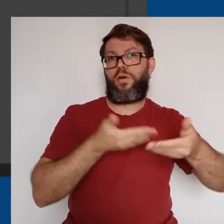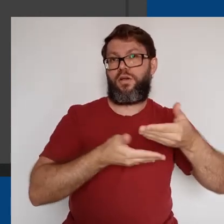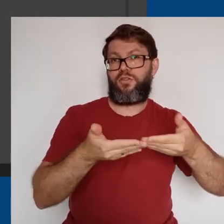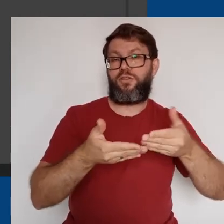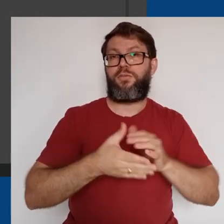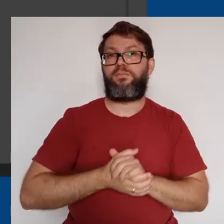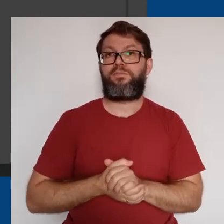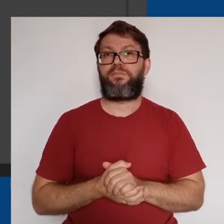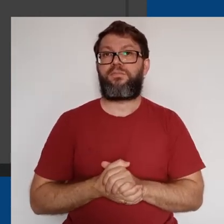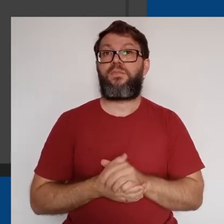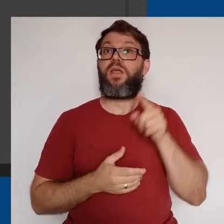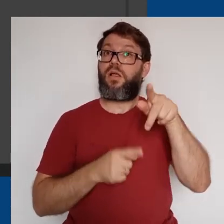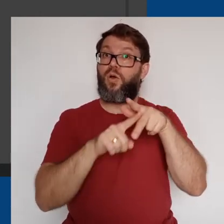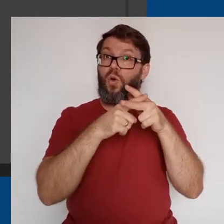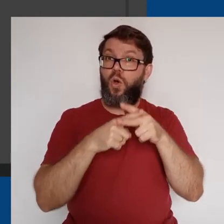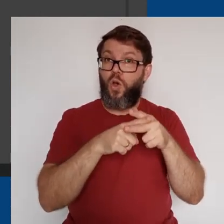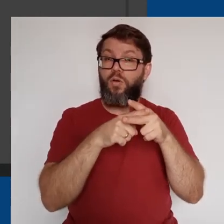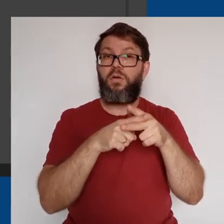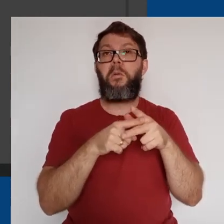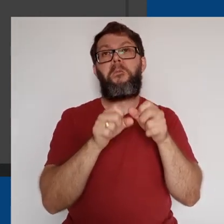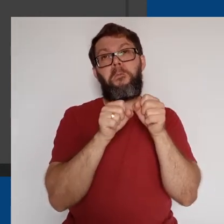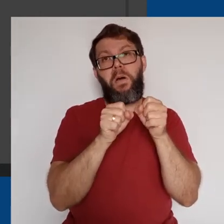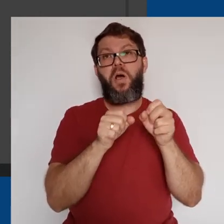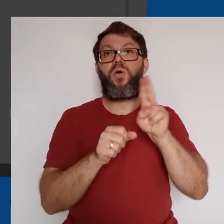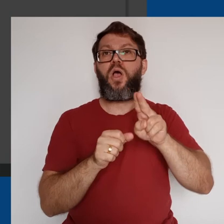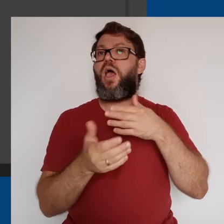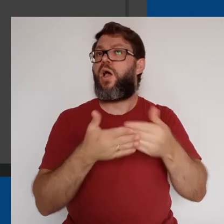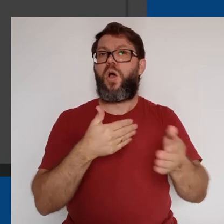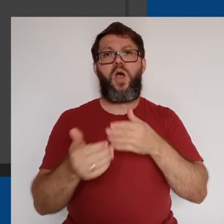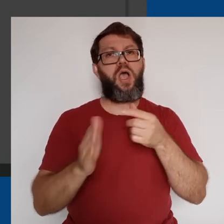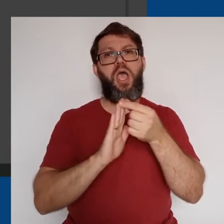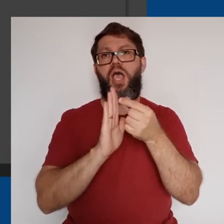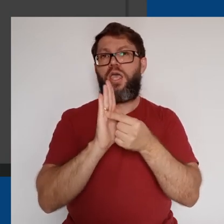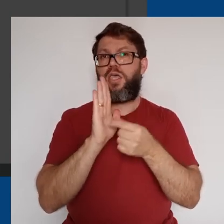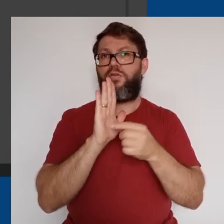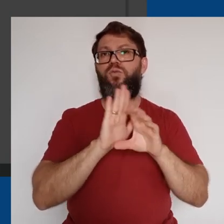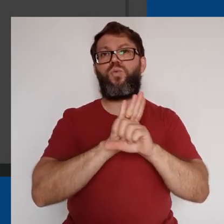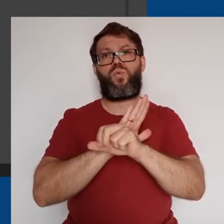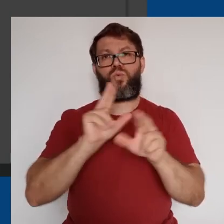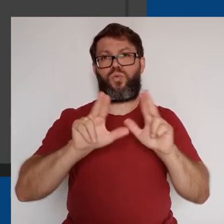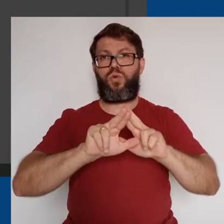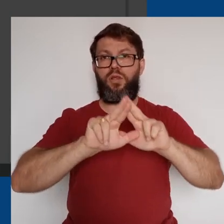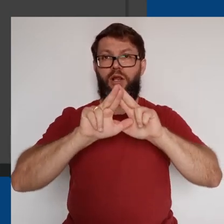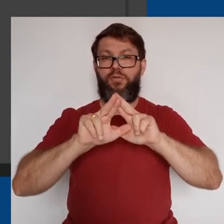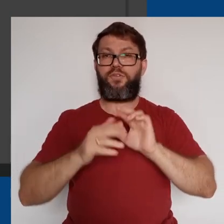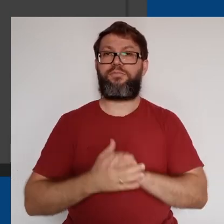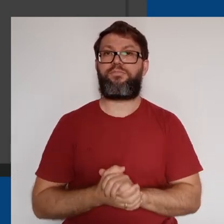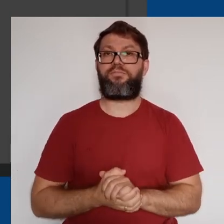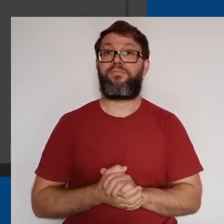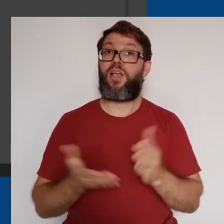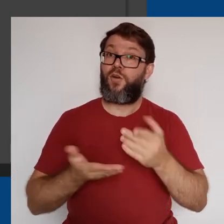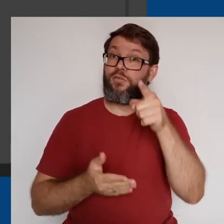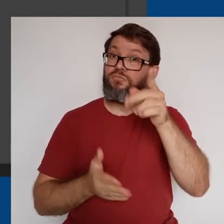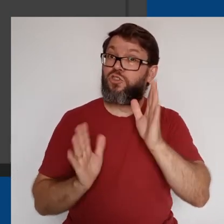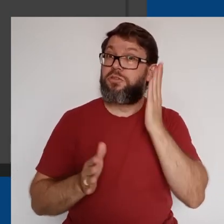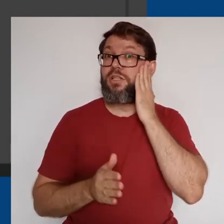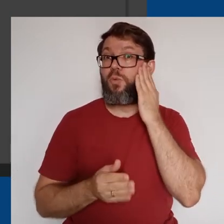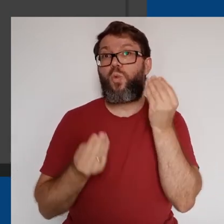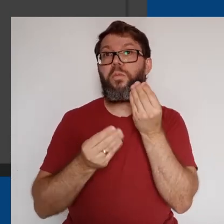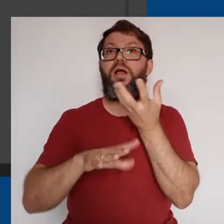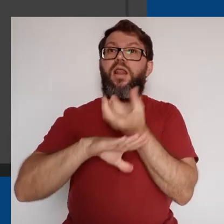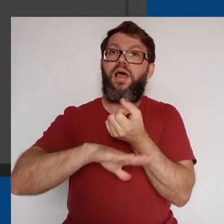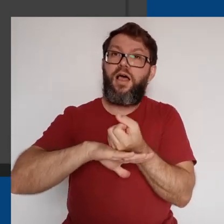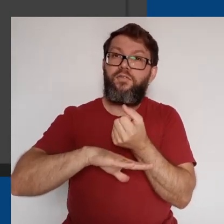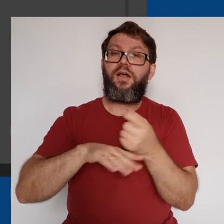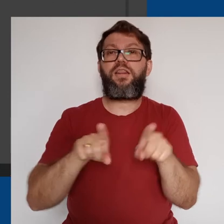compartilhamento. Essas configurações também podem ser utilizadas para qualquer arquivo do Google Drive. Agora